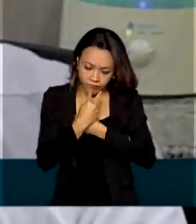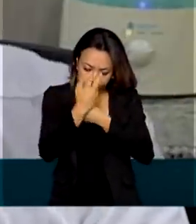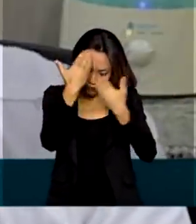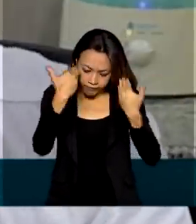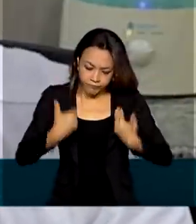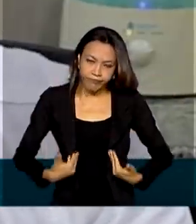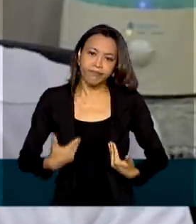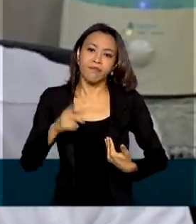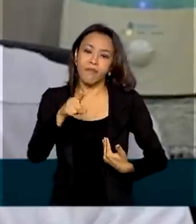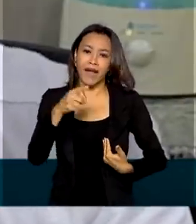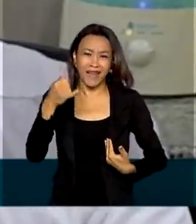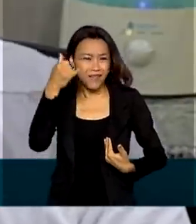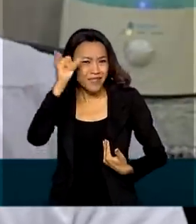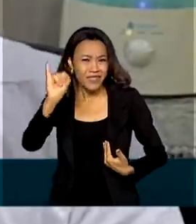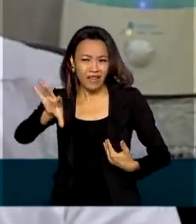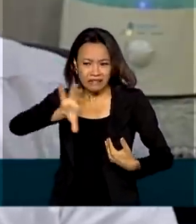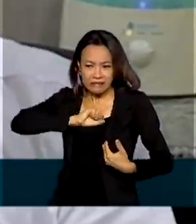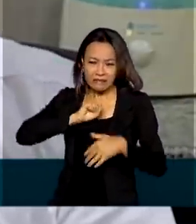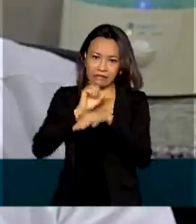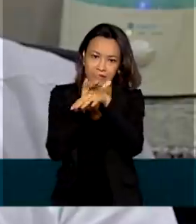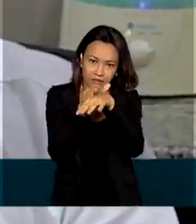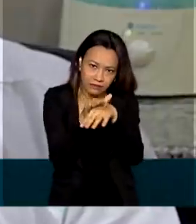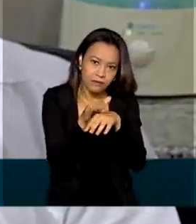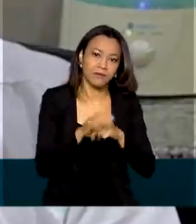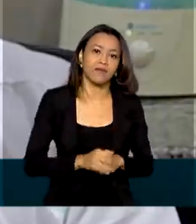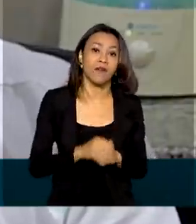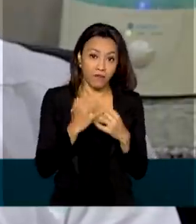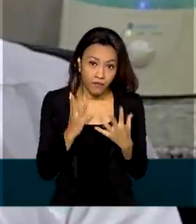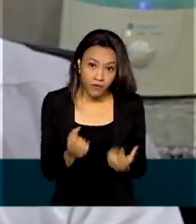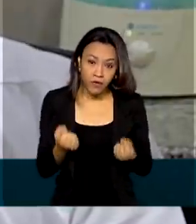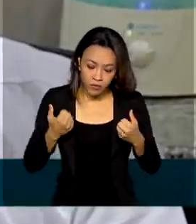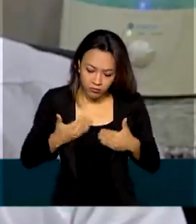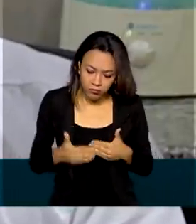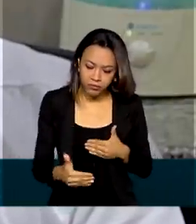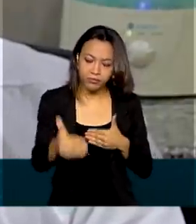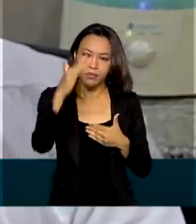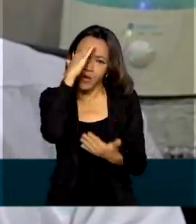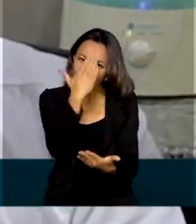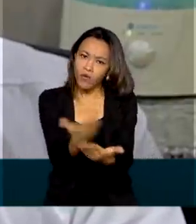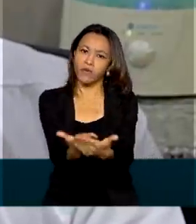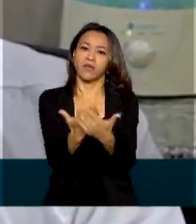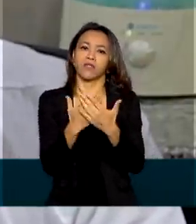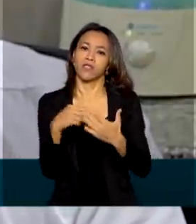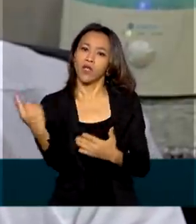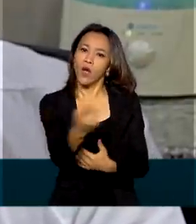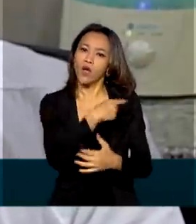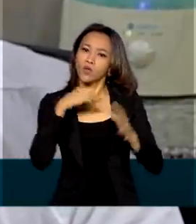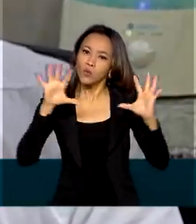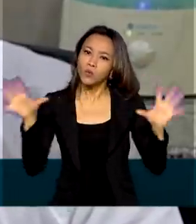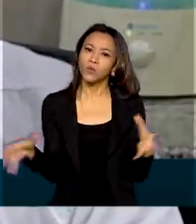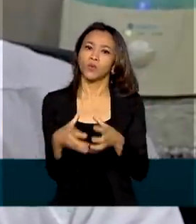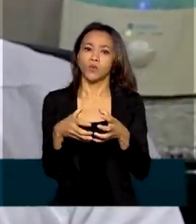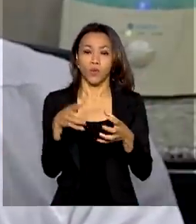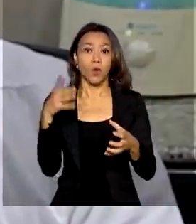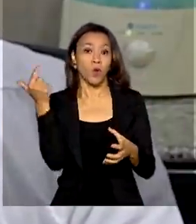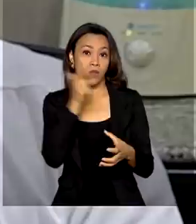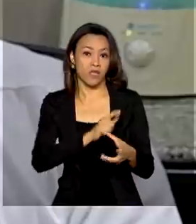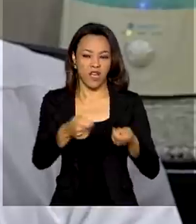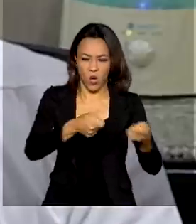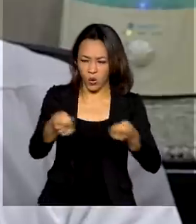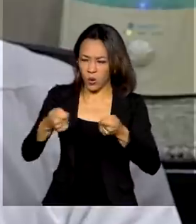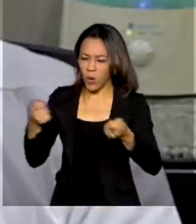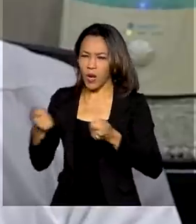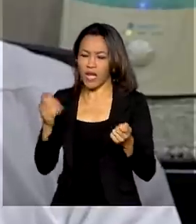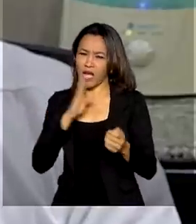diminuir o risco de ficar doente. Vamos continuar confiantes e unidos para que juntos possamos controlar essa pandemia o